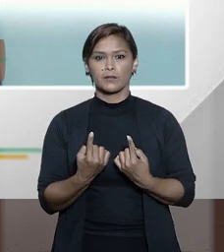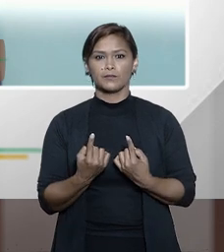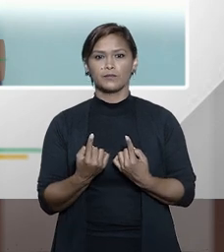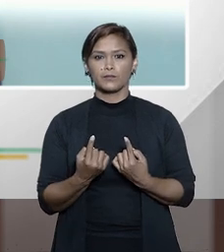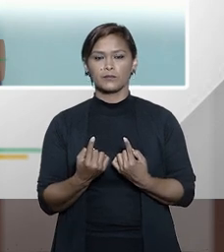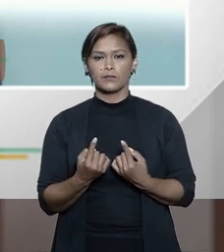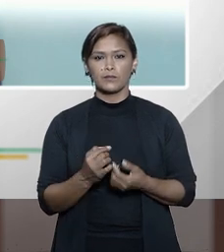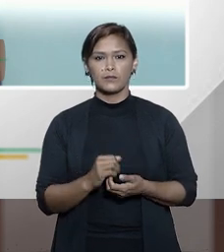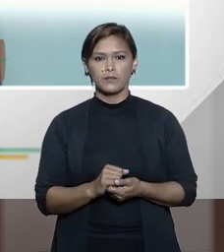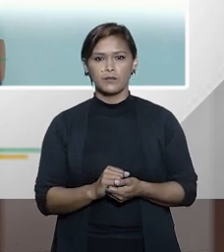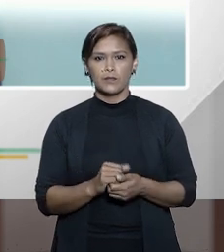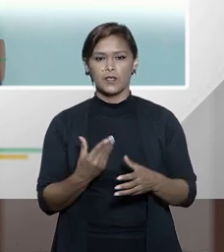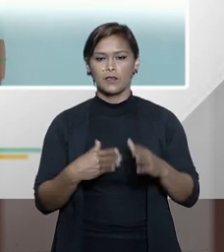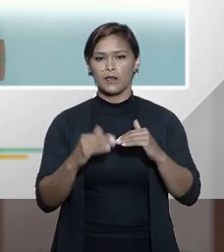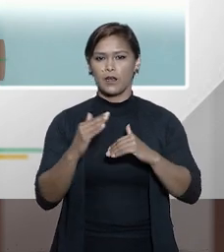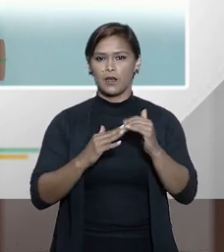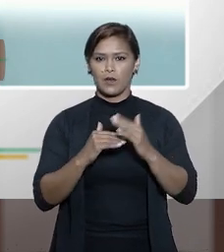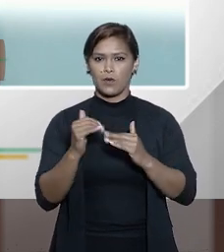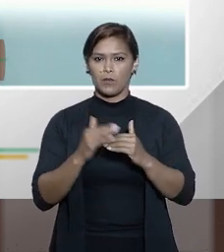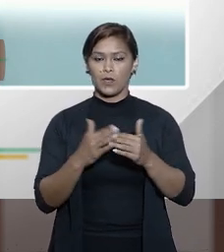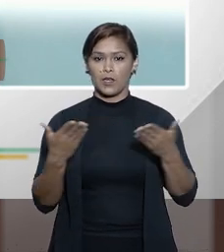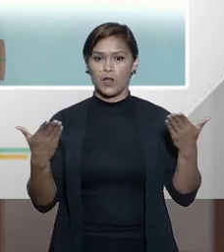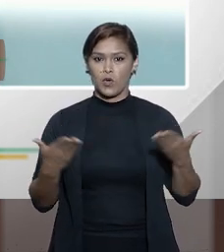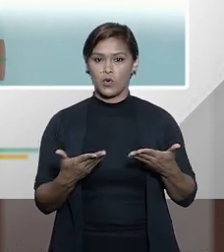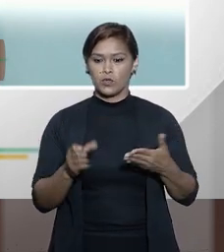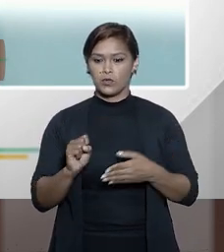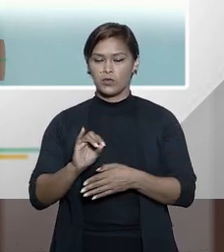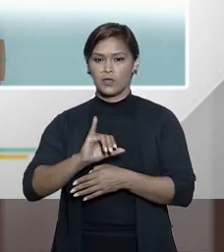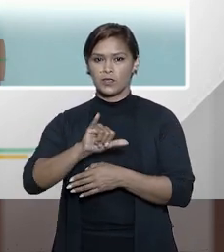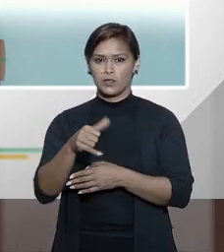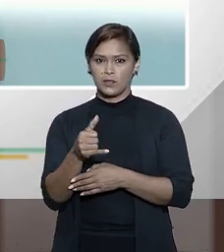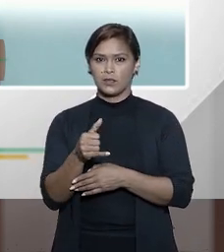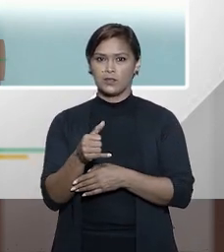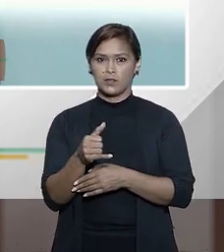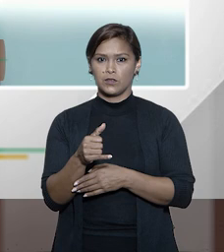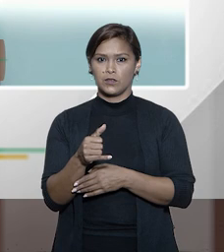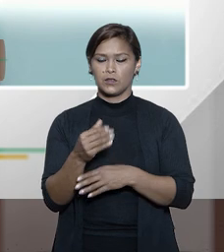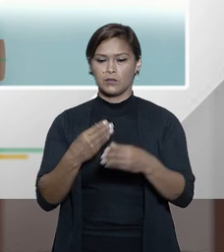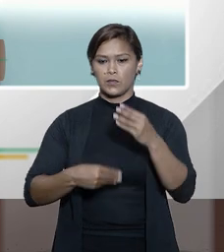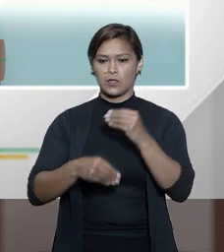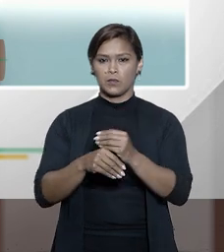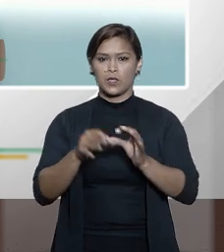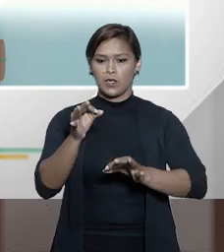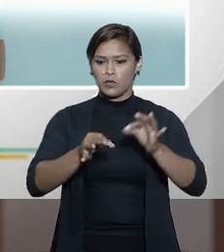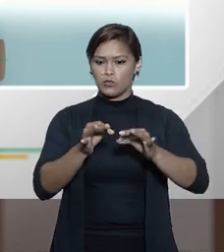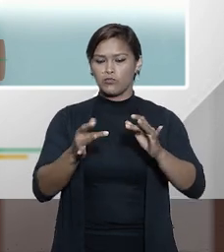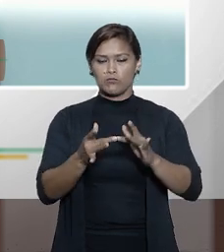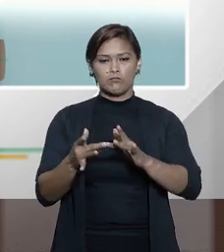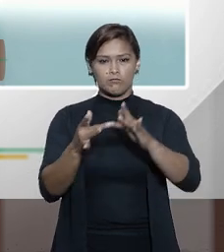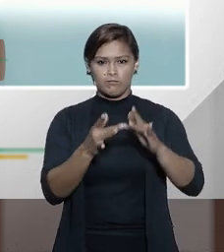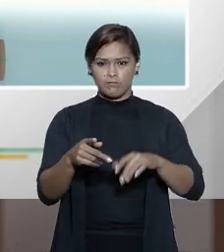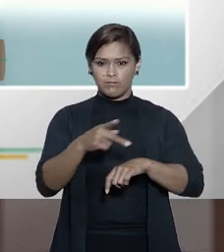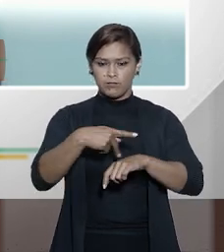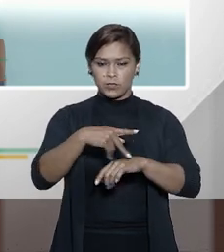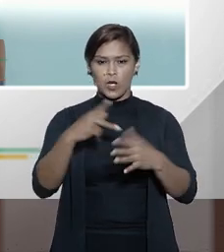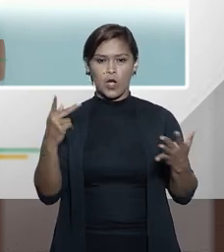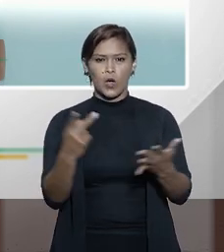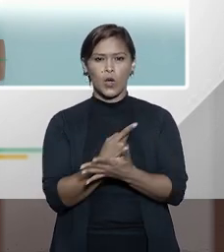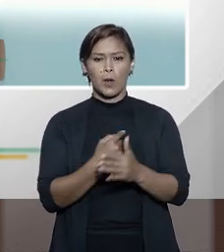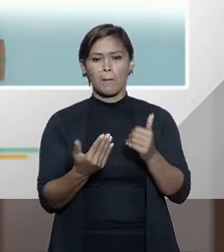então, a competência hoje do STJ para a cooperação jurídica internacional se dá,